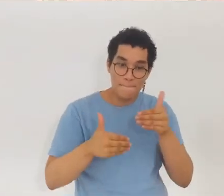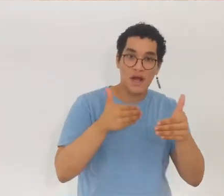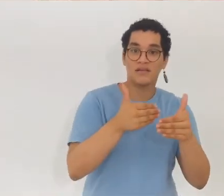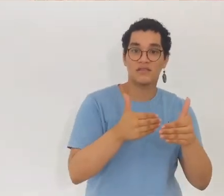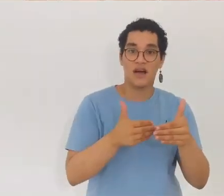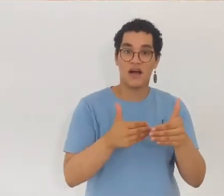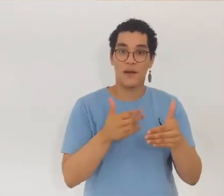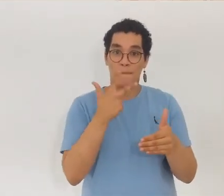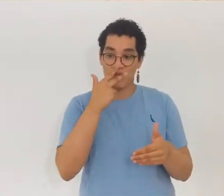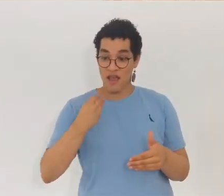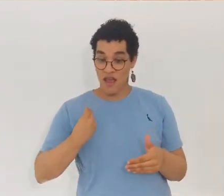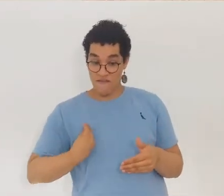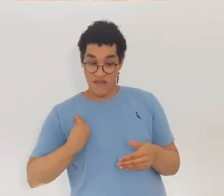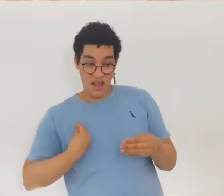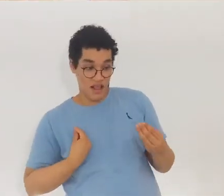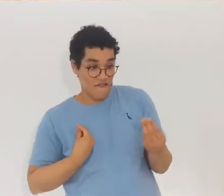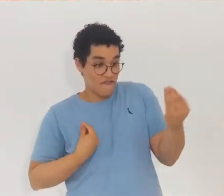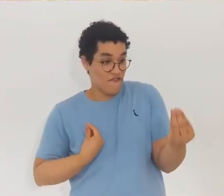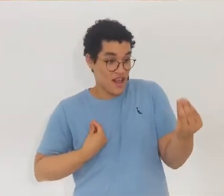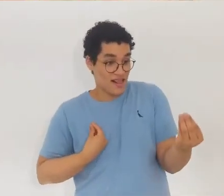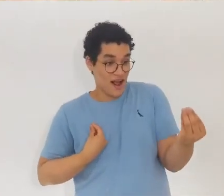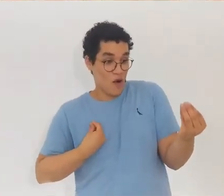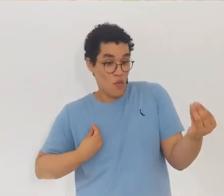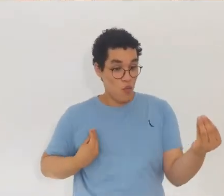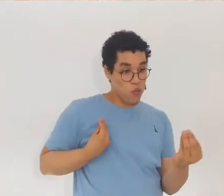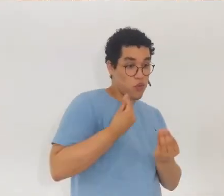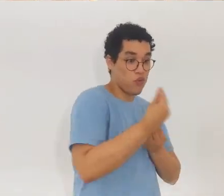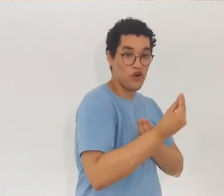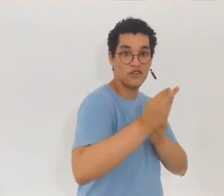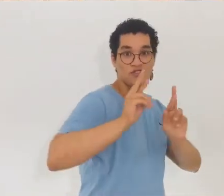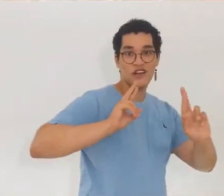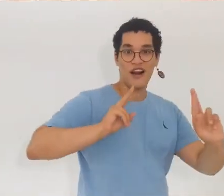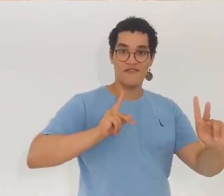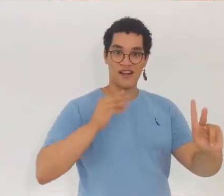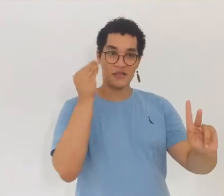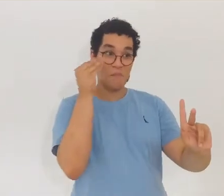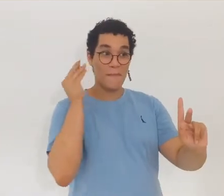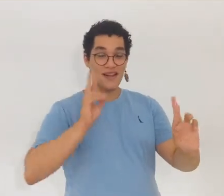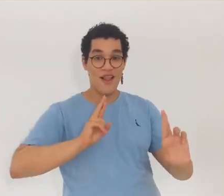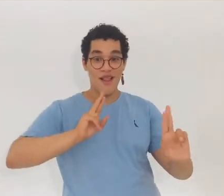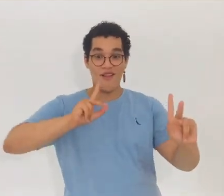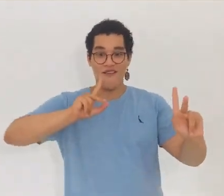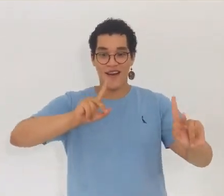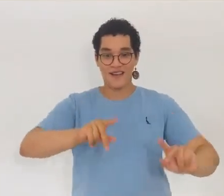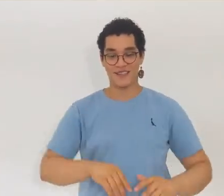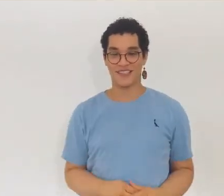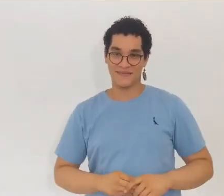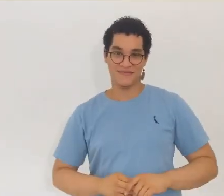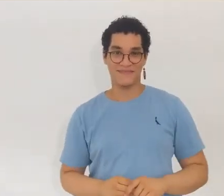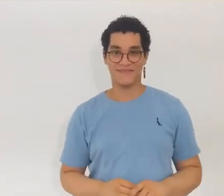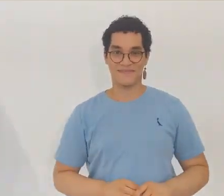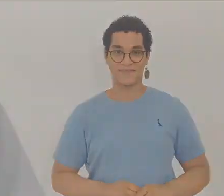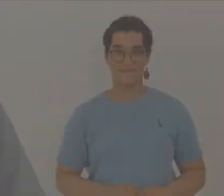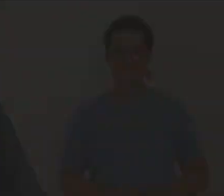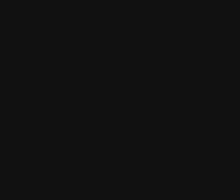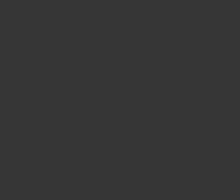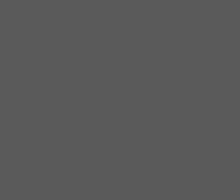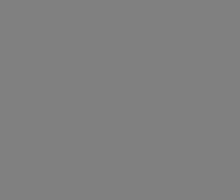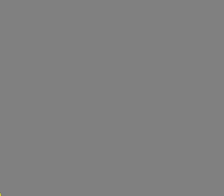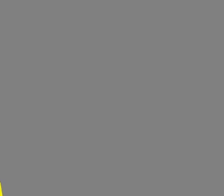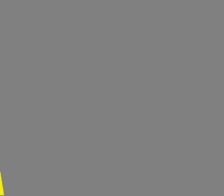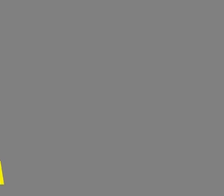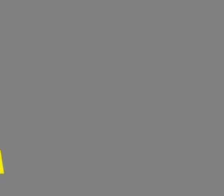passagem dessa vida para uma outra vida que vai nos levar a novas experiências.